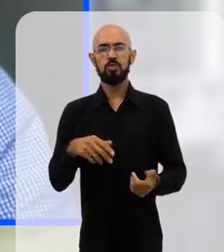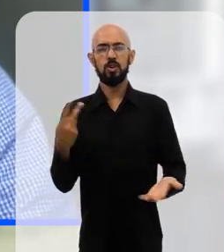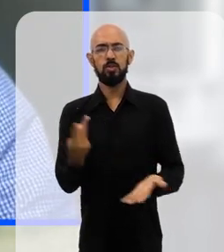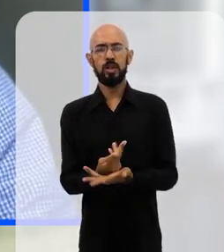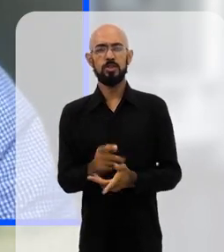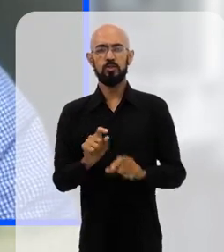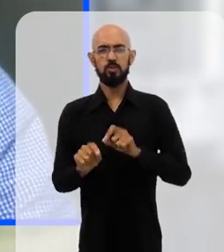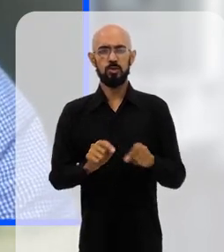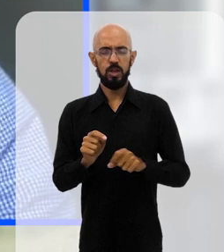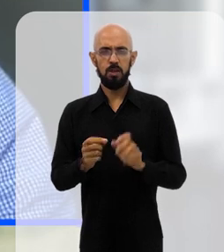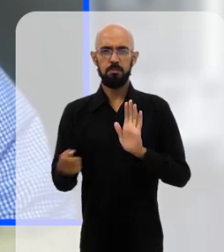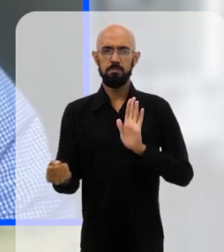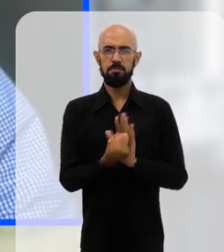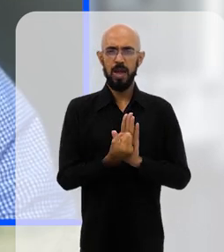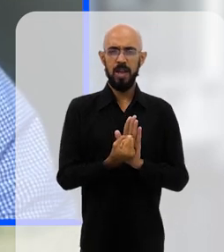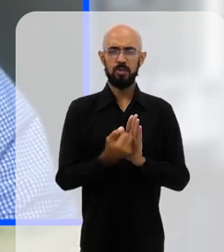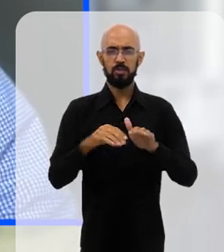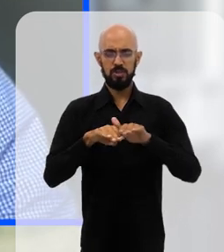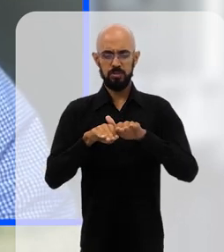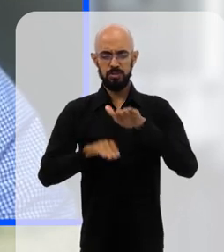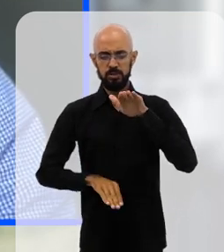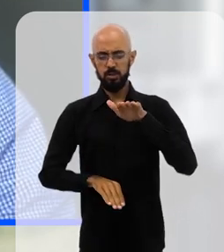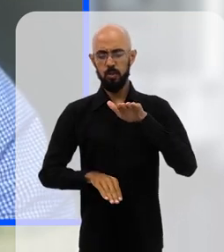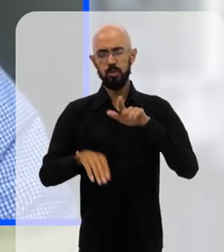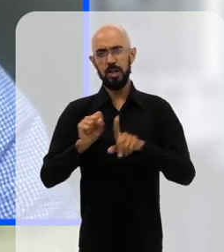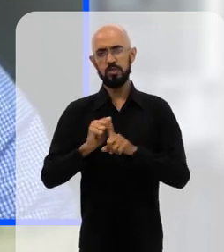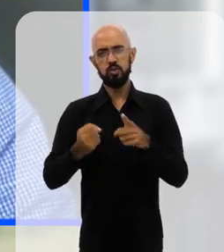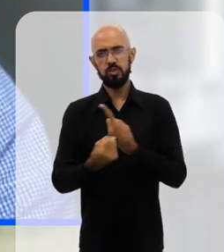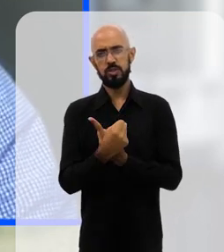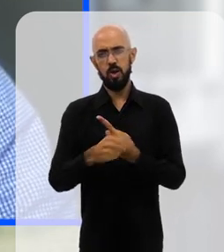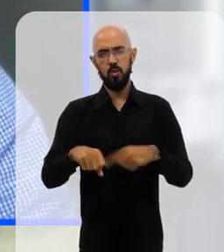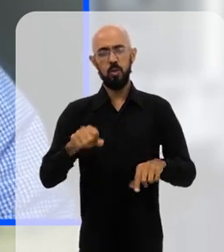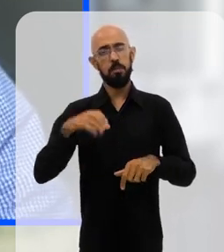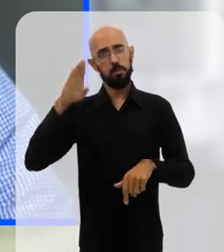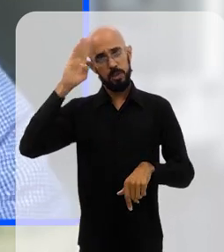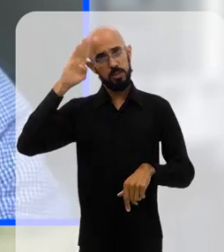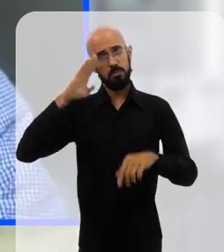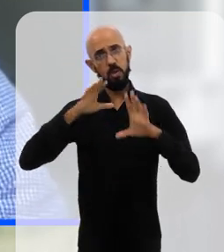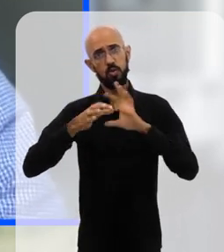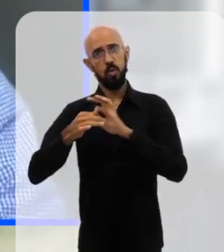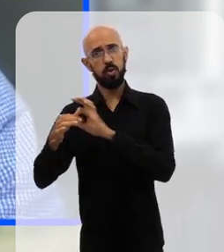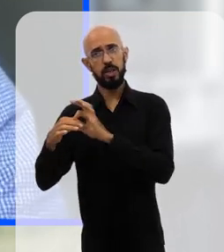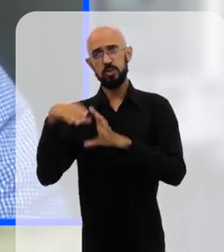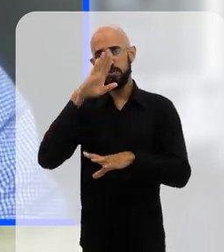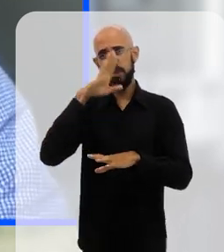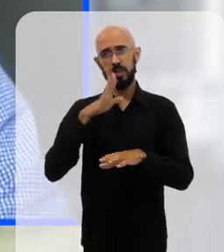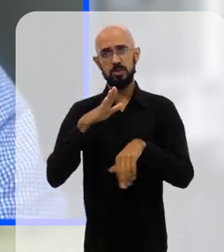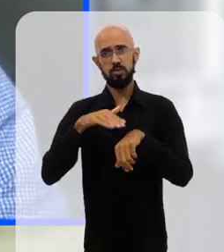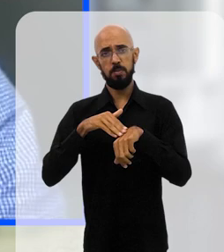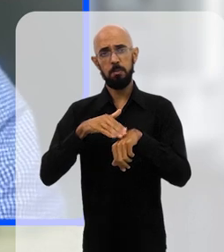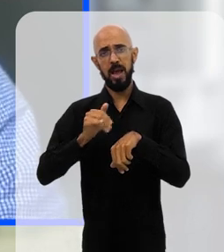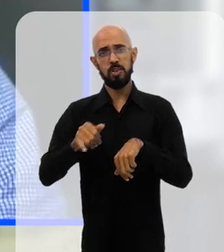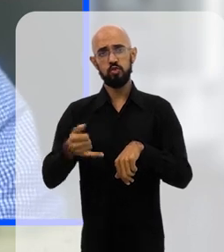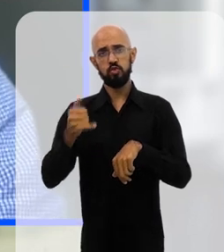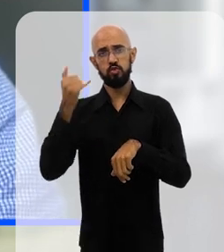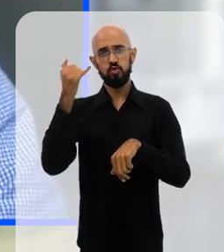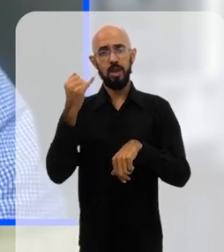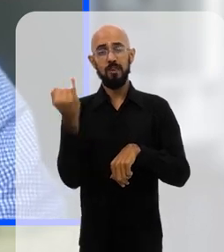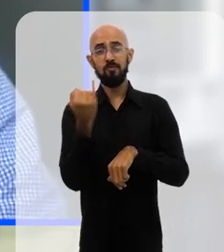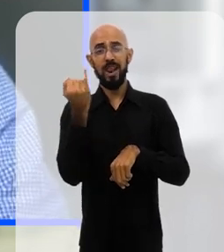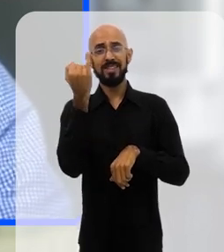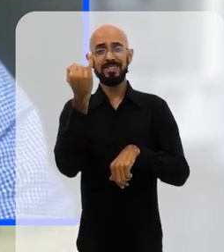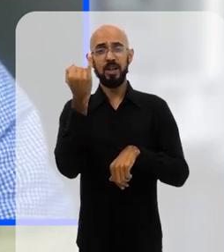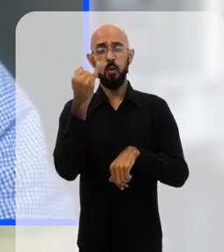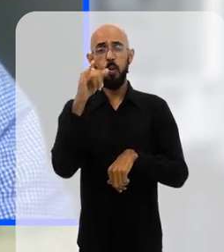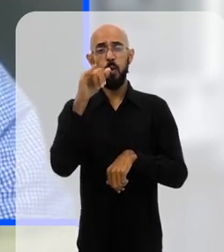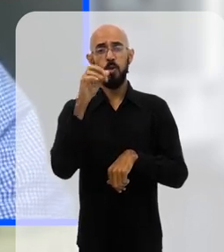cabalmente tem um impacto aí no aumento da desigualdade, ainda mais pensando no contexto atual no Brasil de aumento da inflação, né,